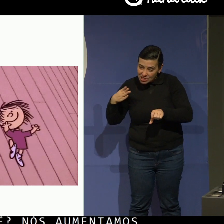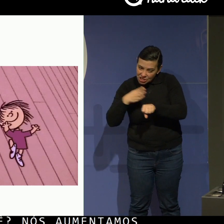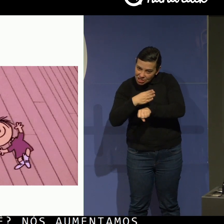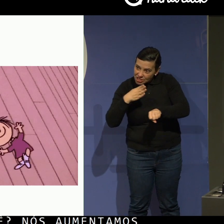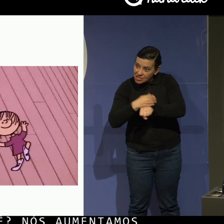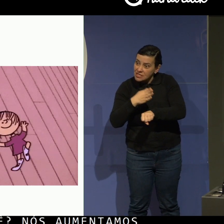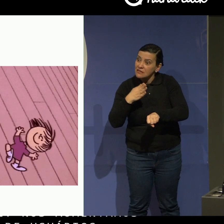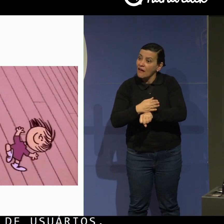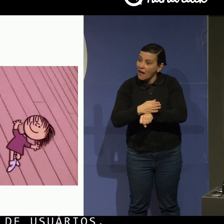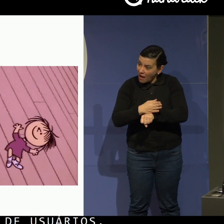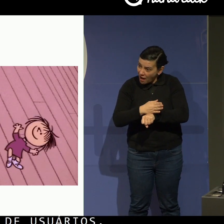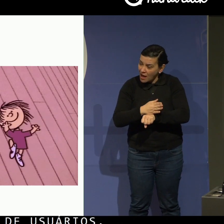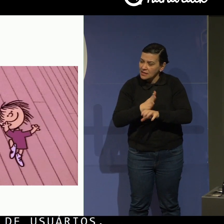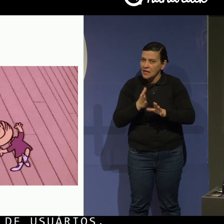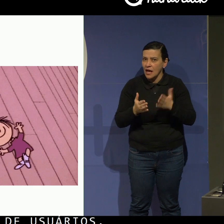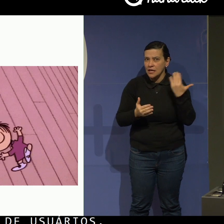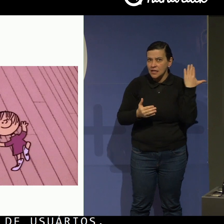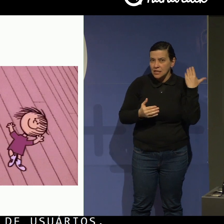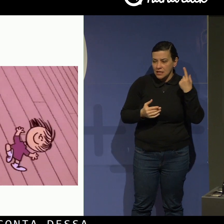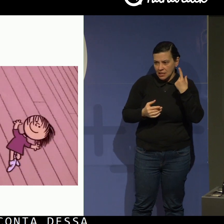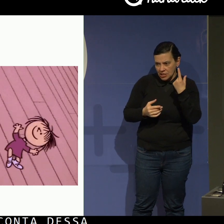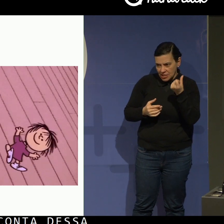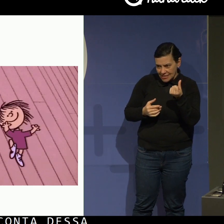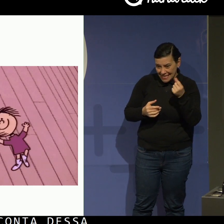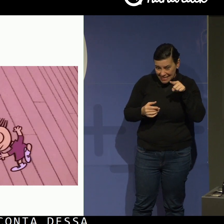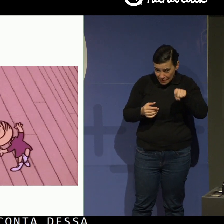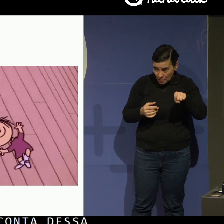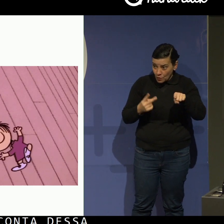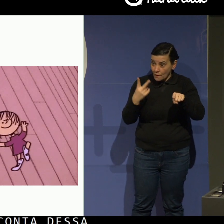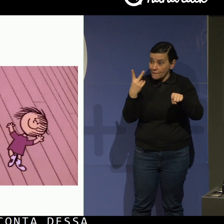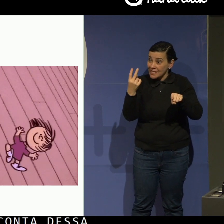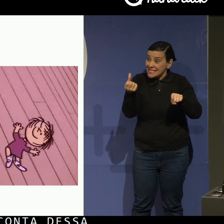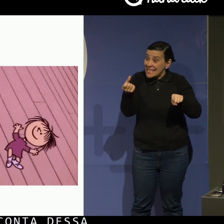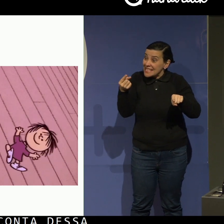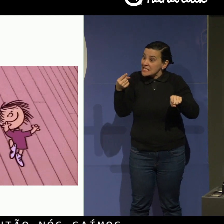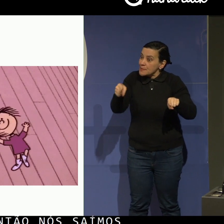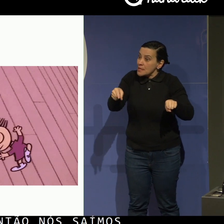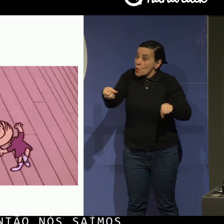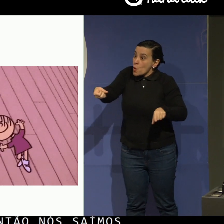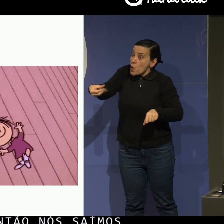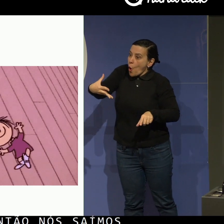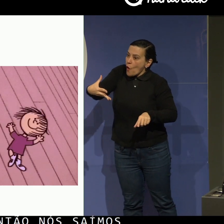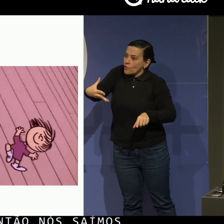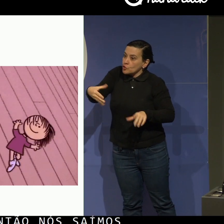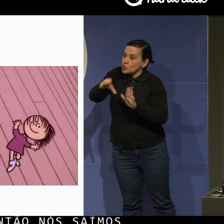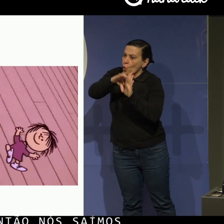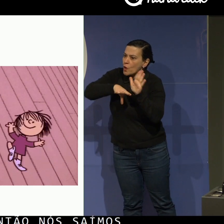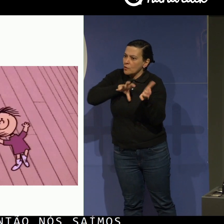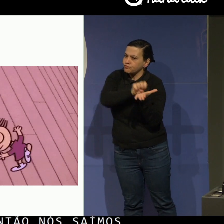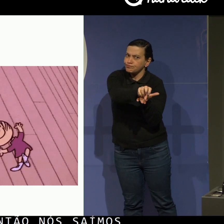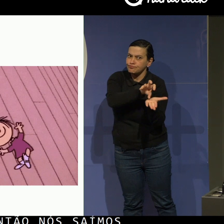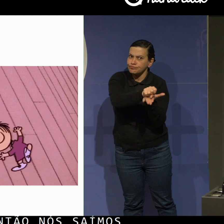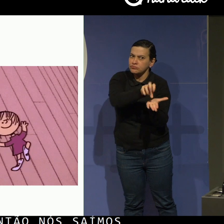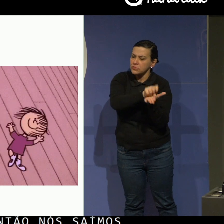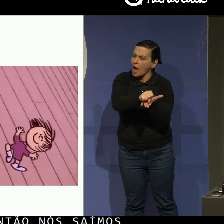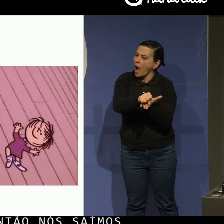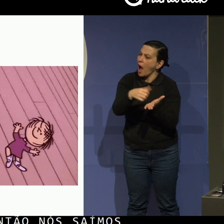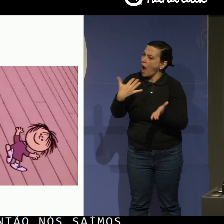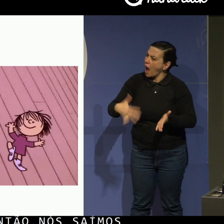dessa campanha. Então, nós saímos de 16 mil para 26 mil novos currículos na base. Nós tínhamos